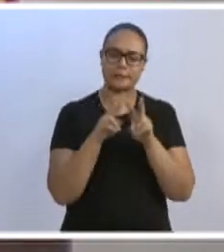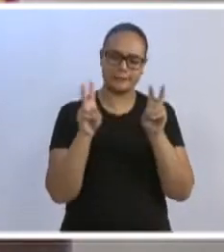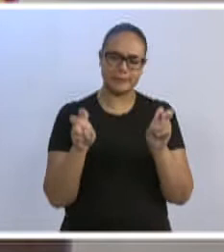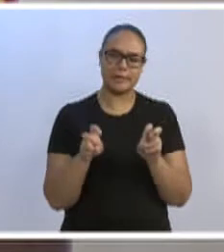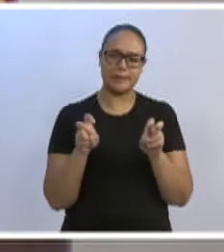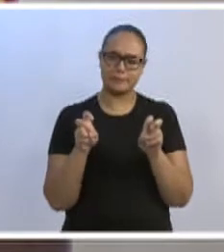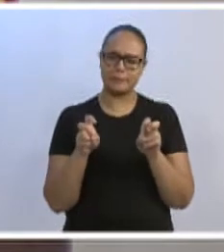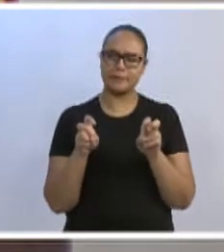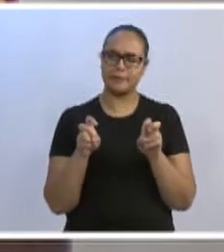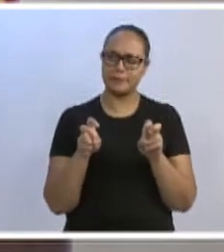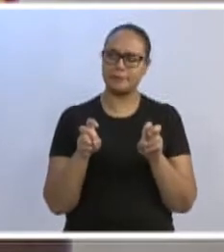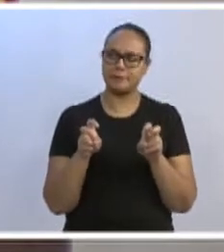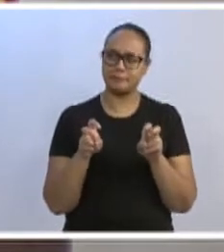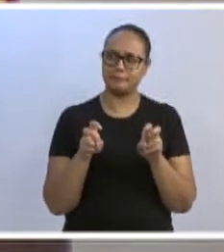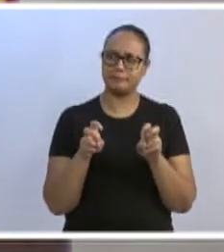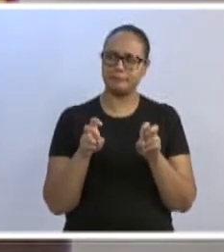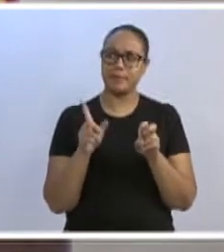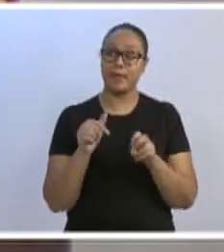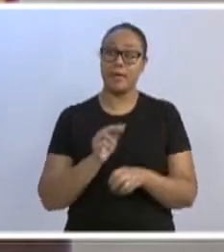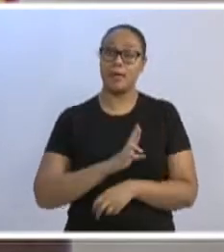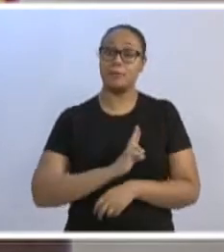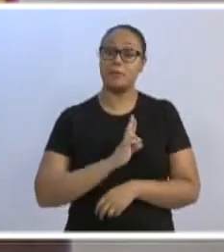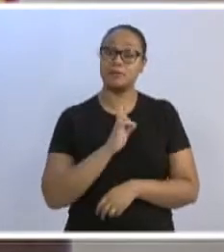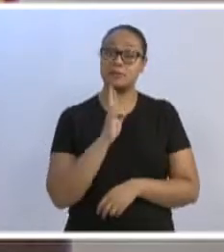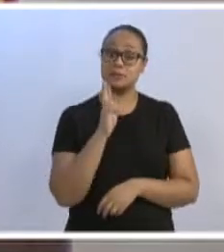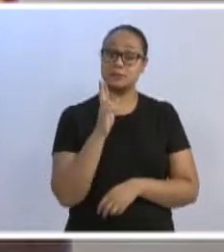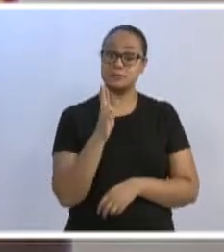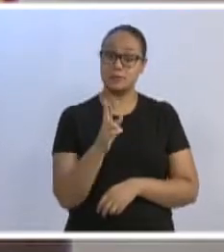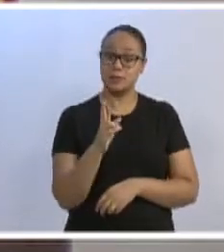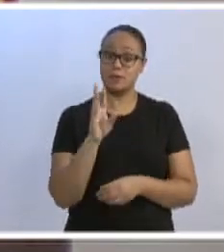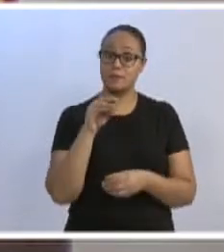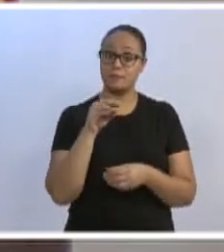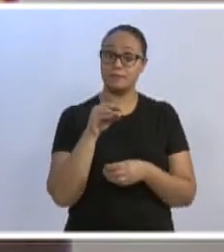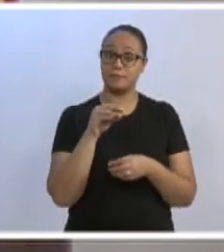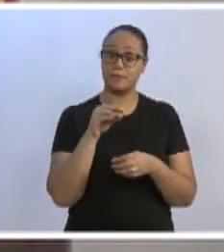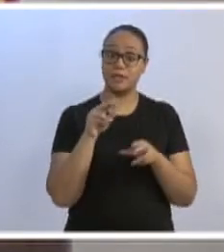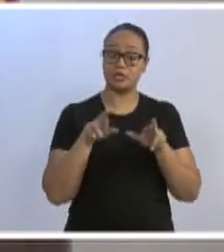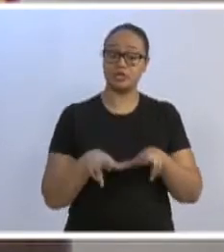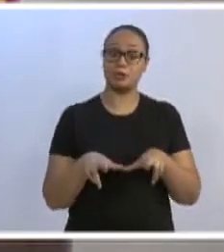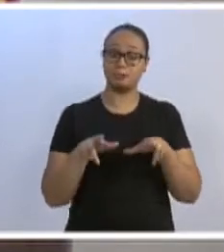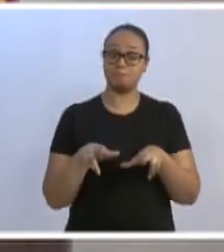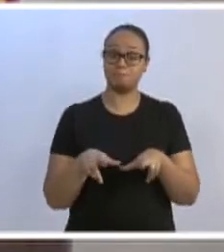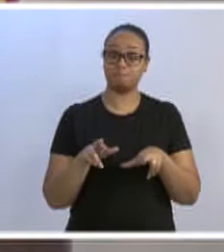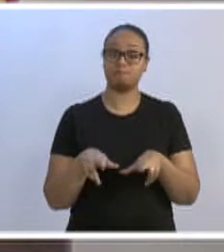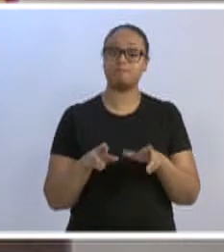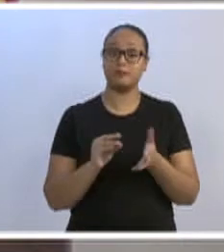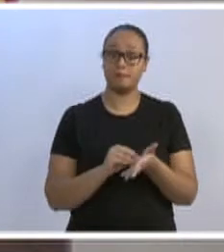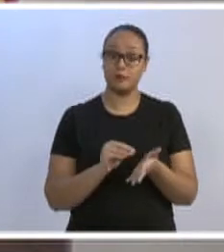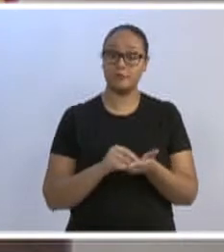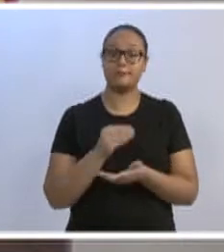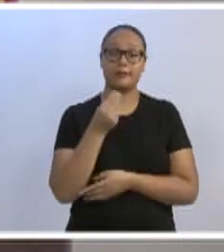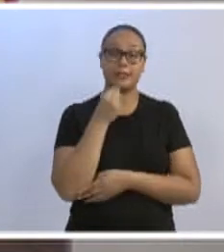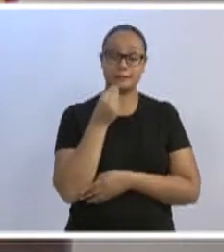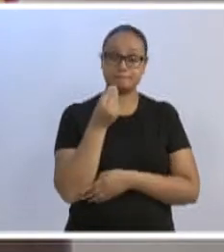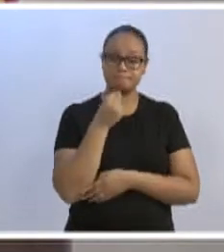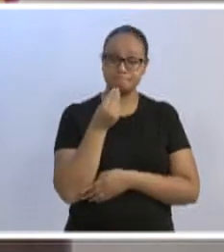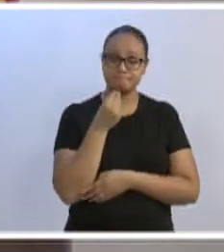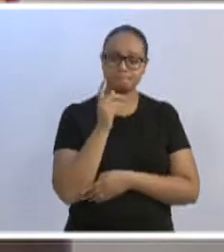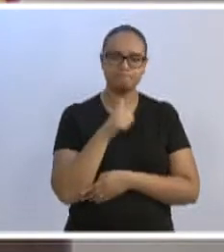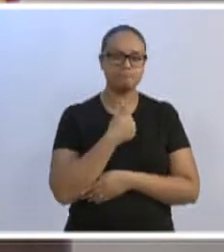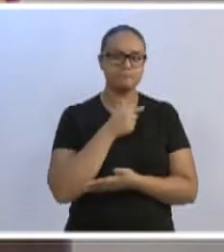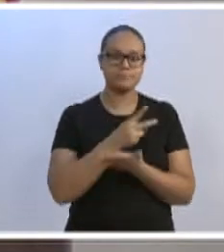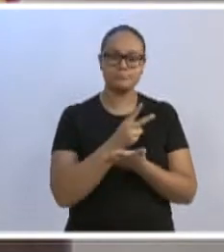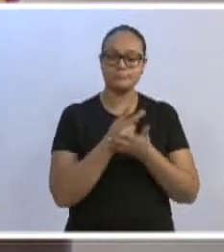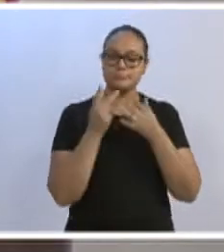respeito à representatividade na nossa região. Está fraca, a gente comenta muito